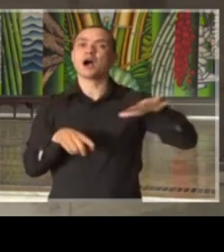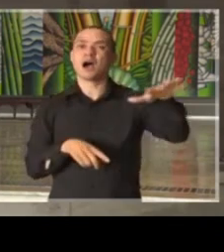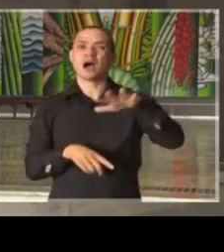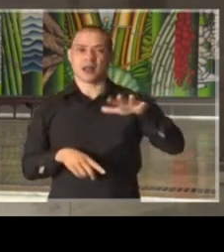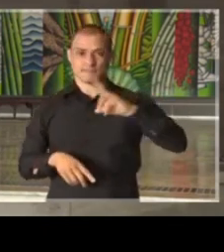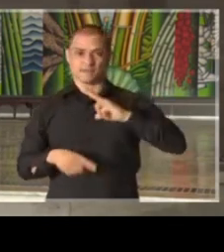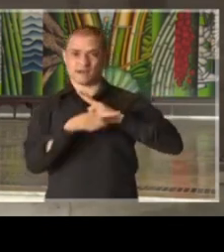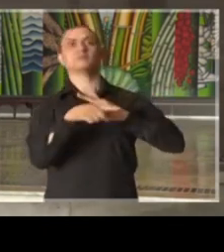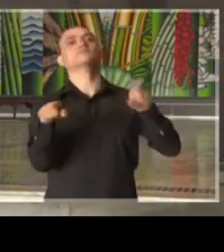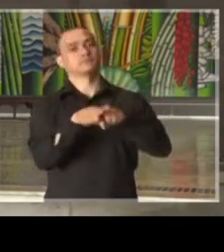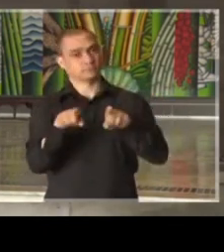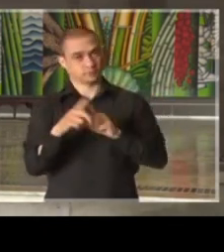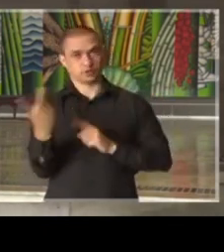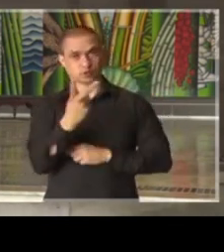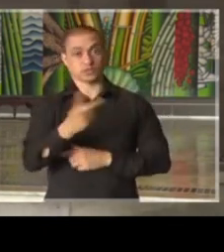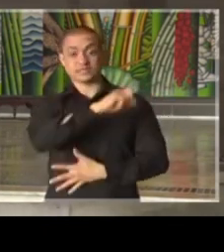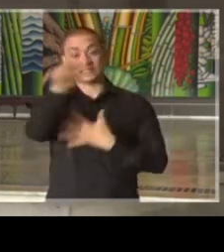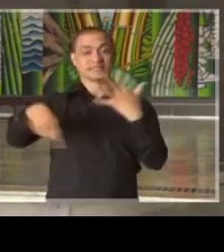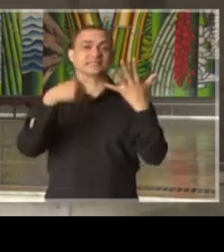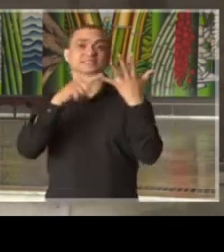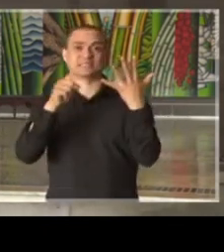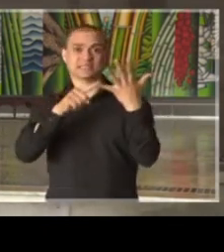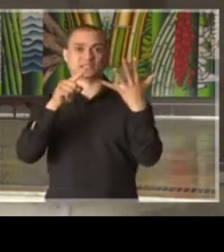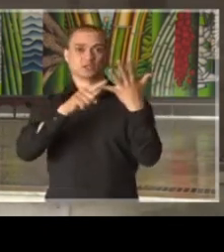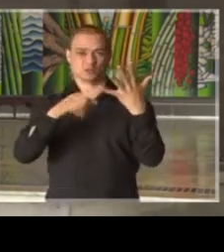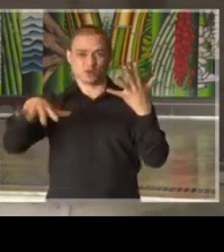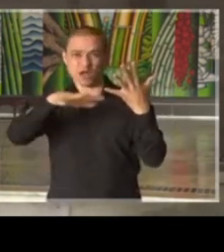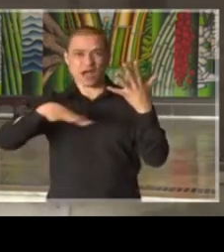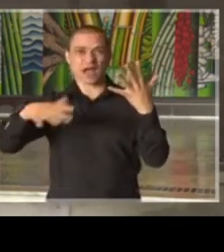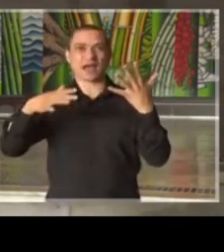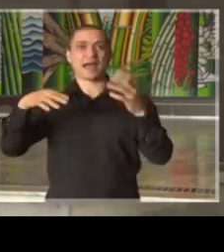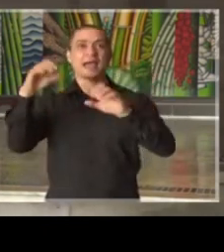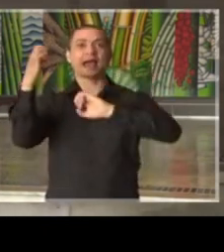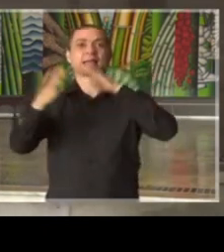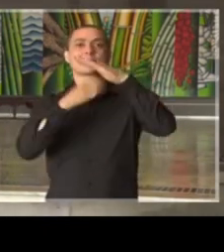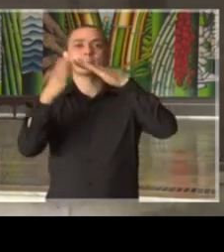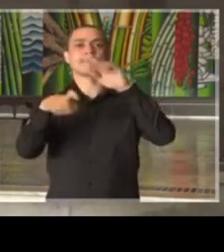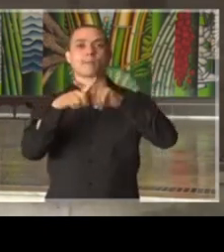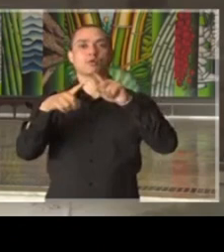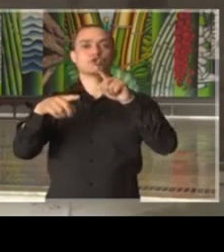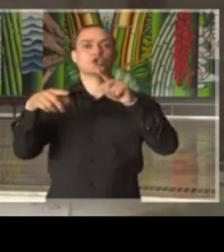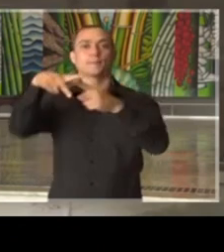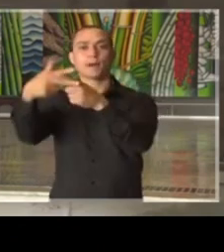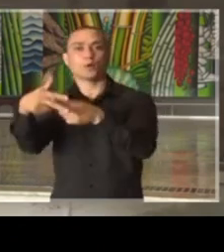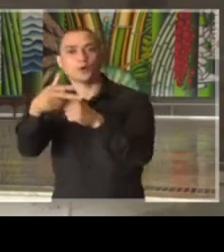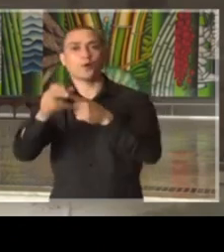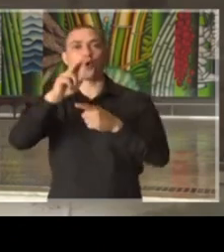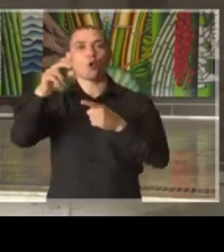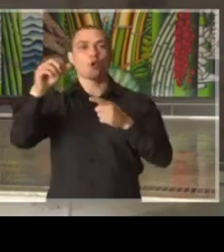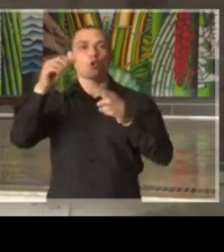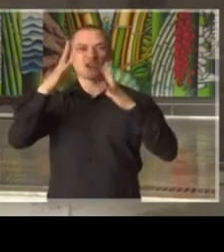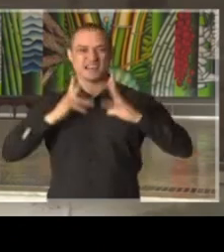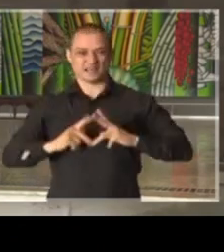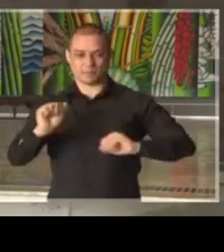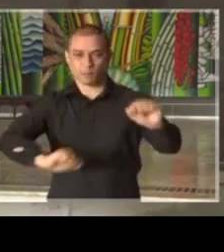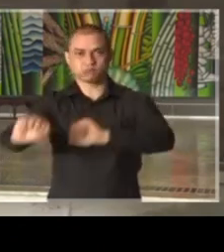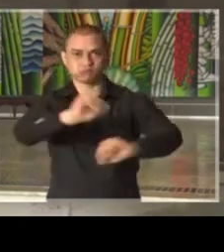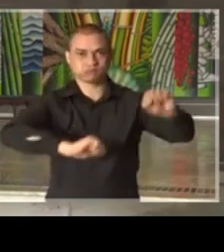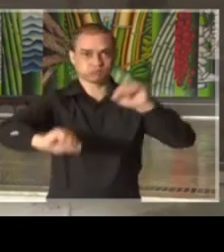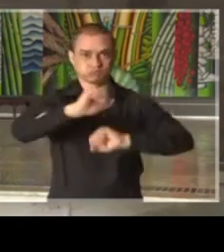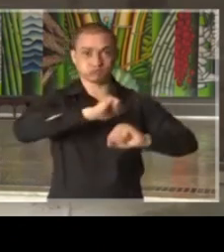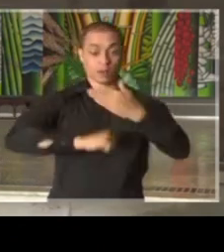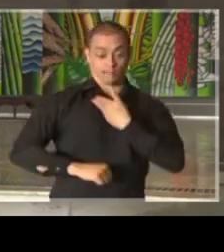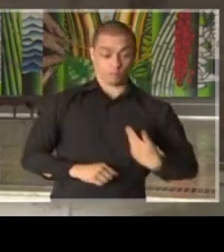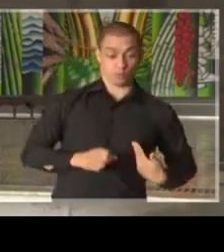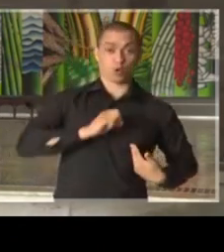privado. Quinto aspecto, limpeza. Empresas de limpeza e manutenção, sejam elas públicas ou privadas,